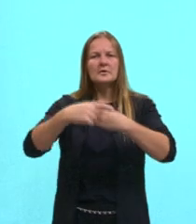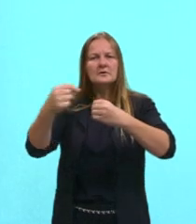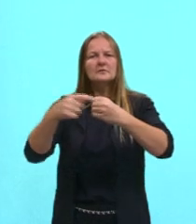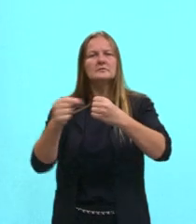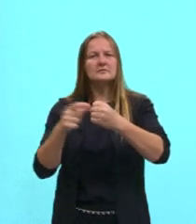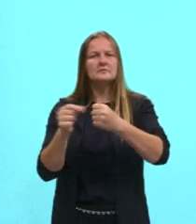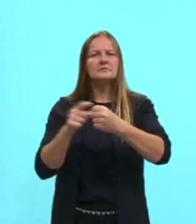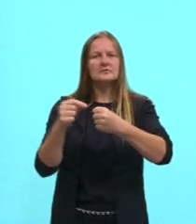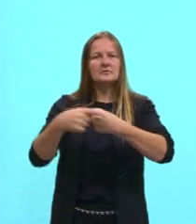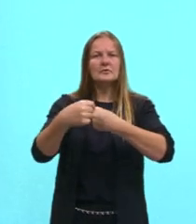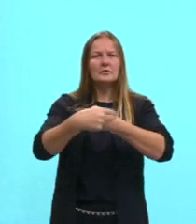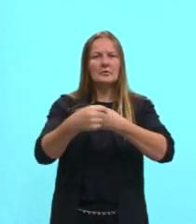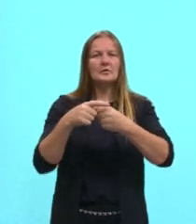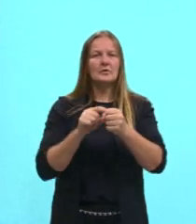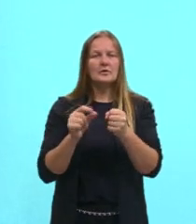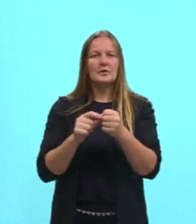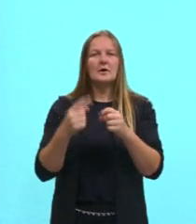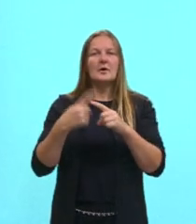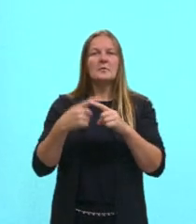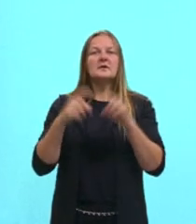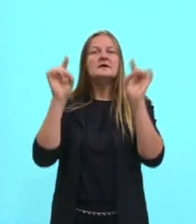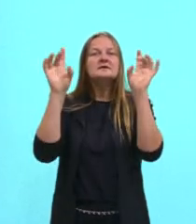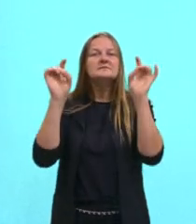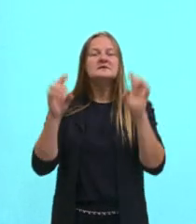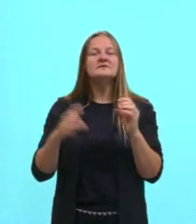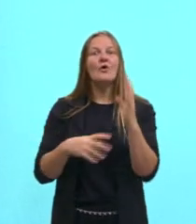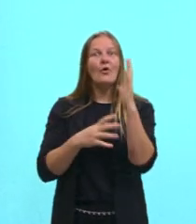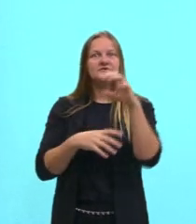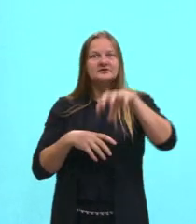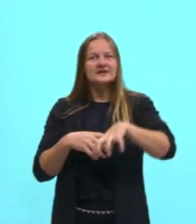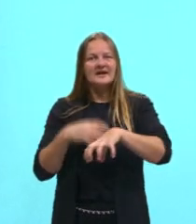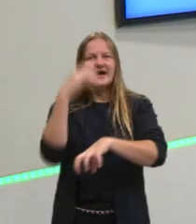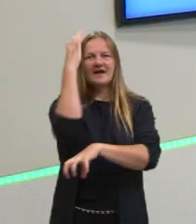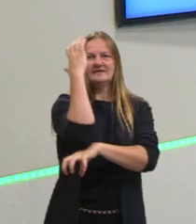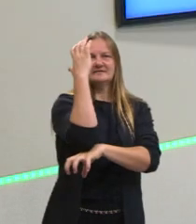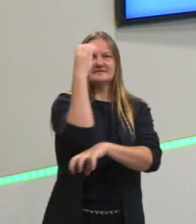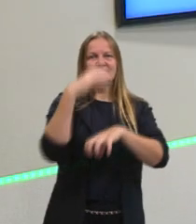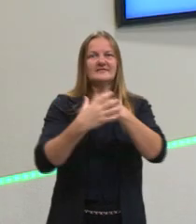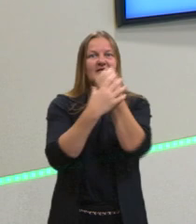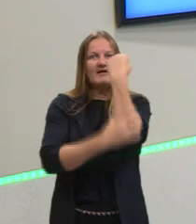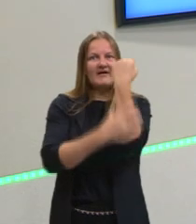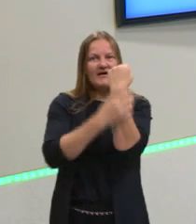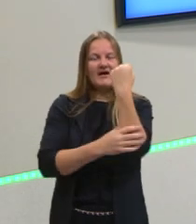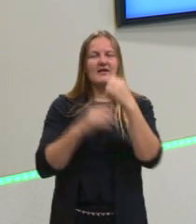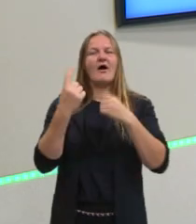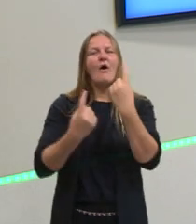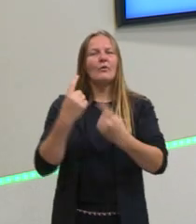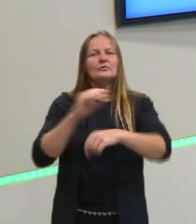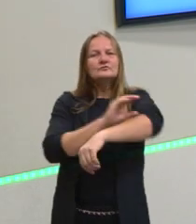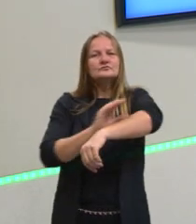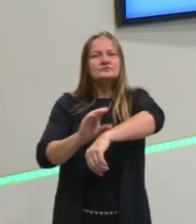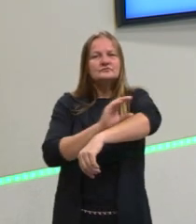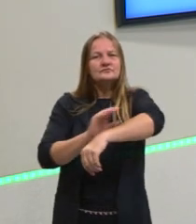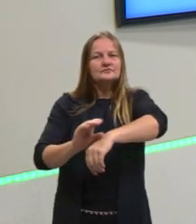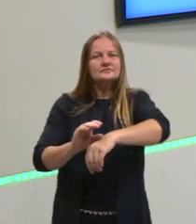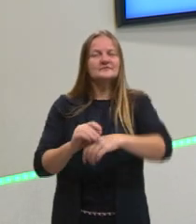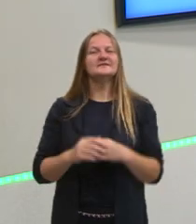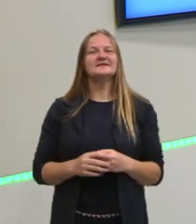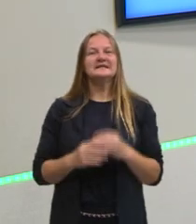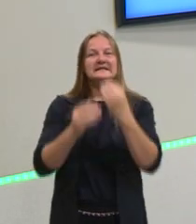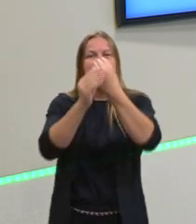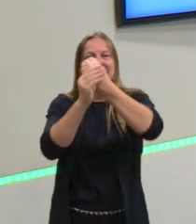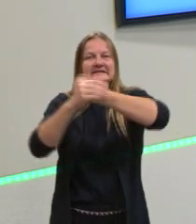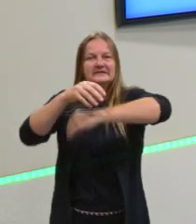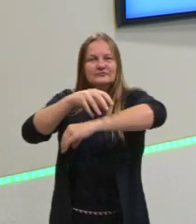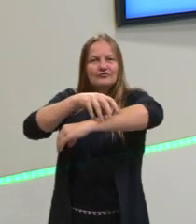porque hoje vai ser mais específico para caule, raiz e alguns tecidos. Para eu falar de tecidos, tenho que falar de